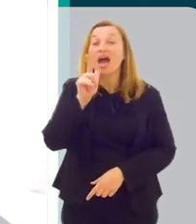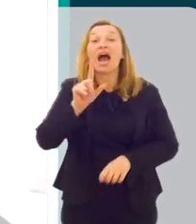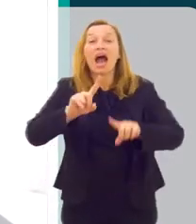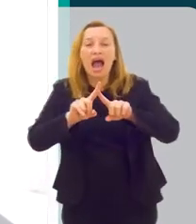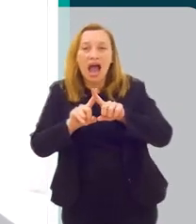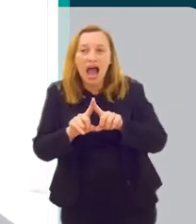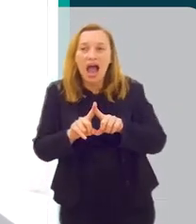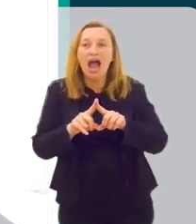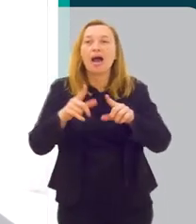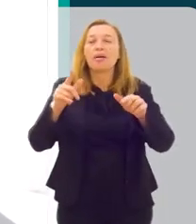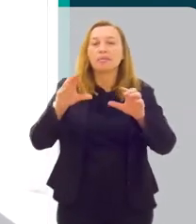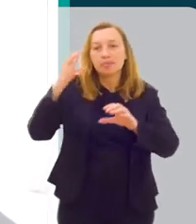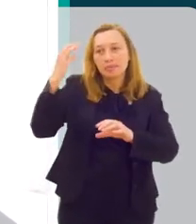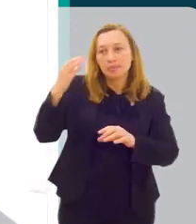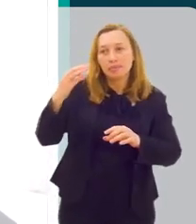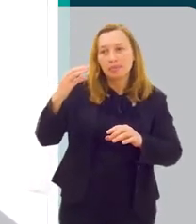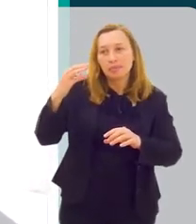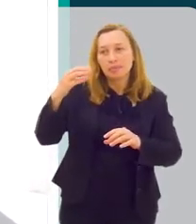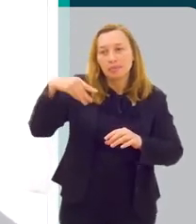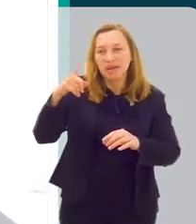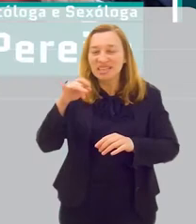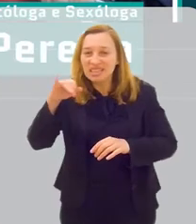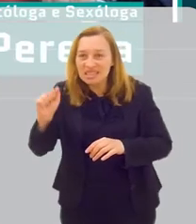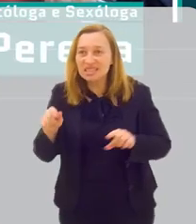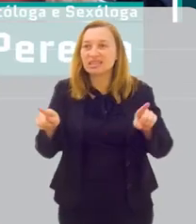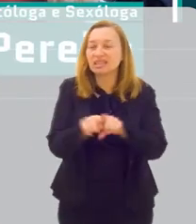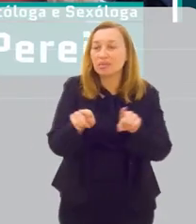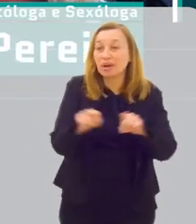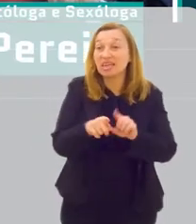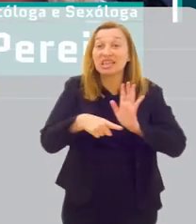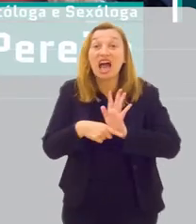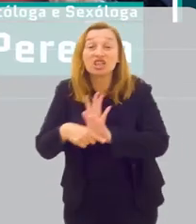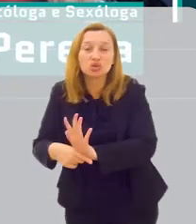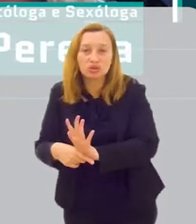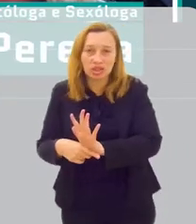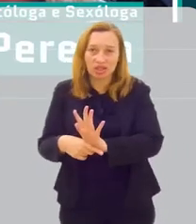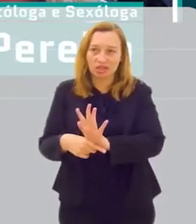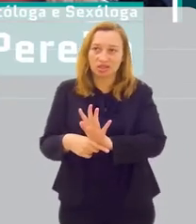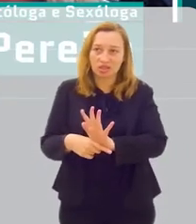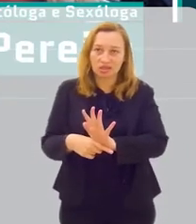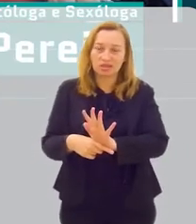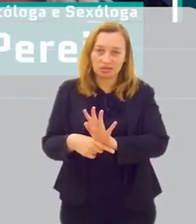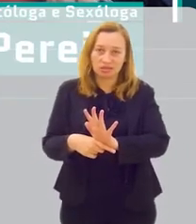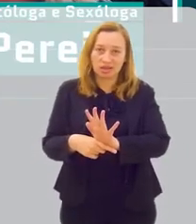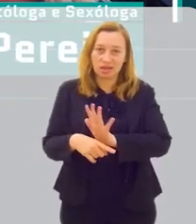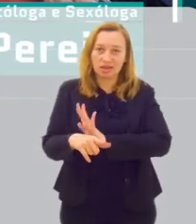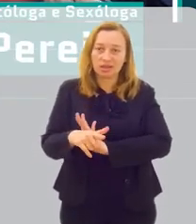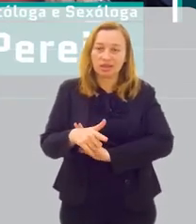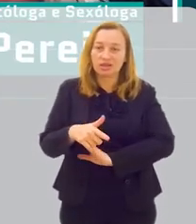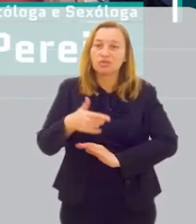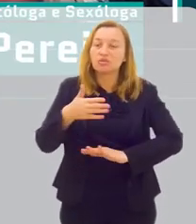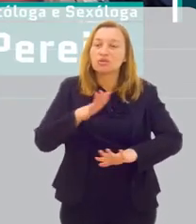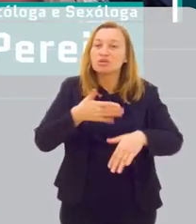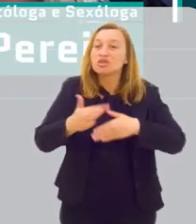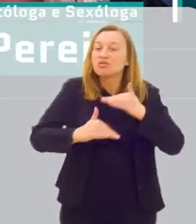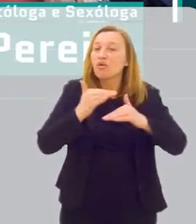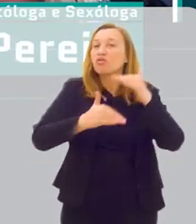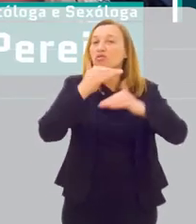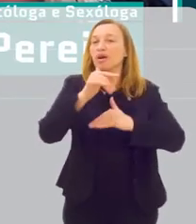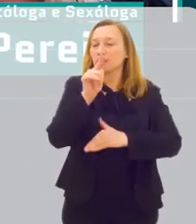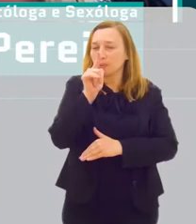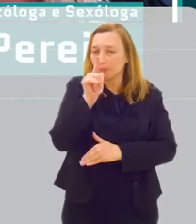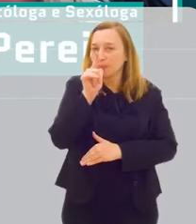a medicina também está interferindo na longevidade da sexualidade.